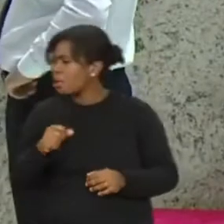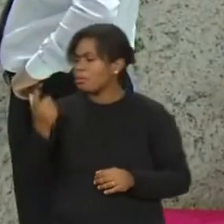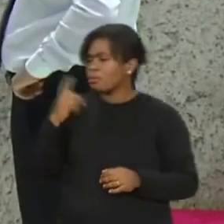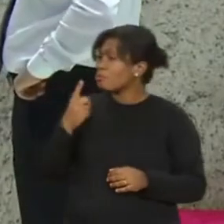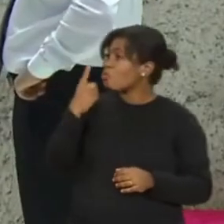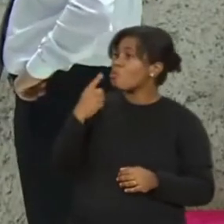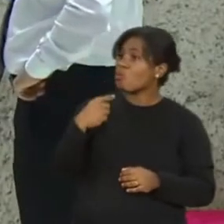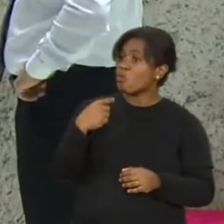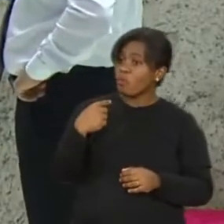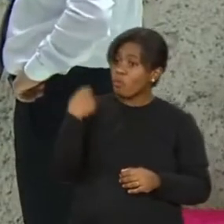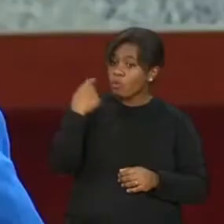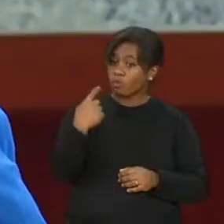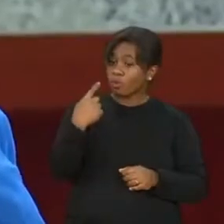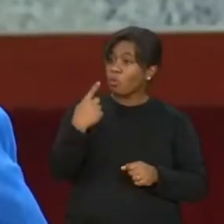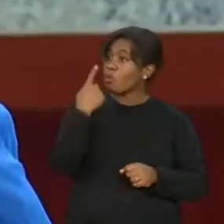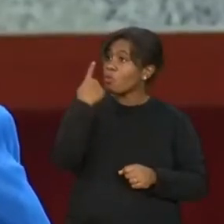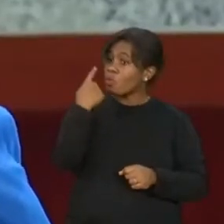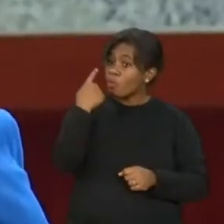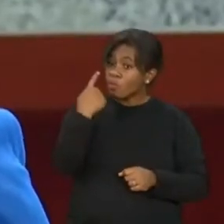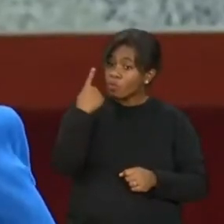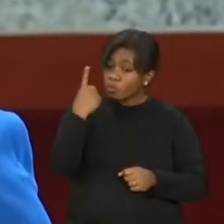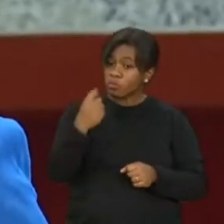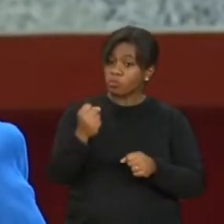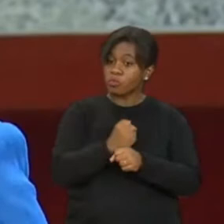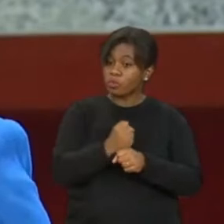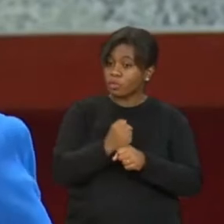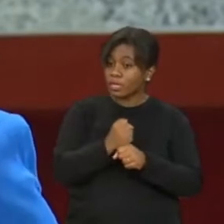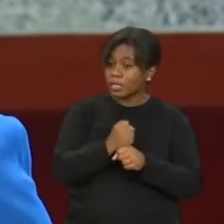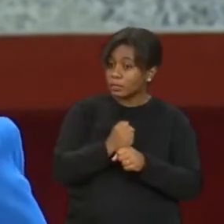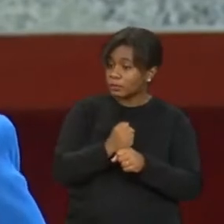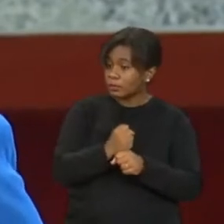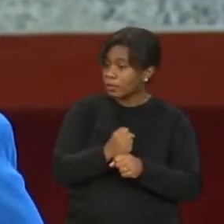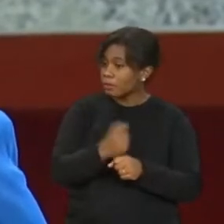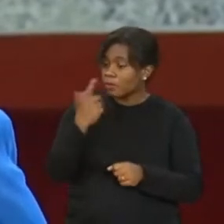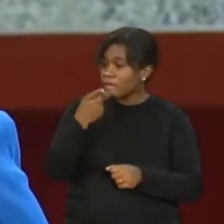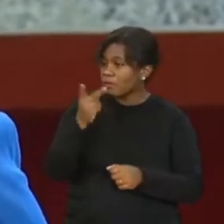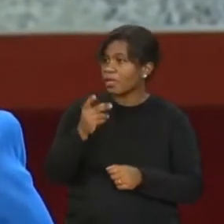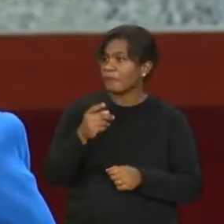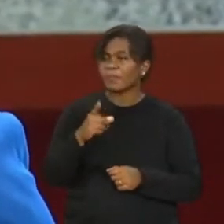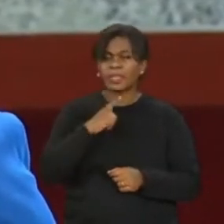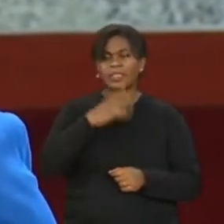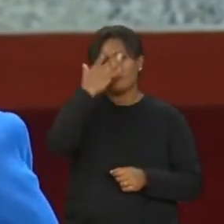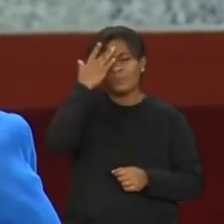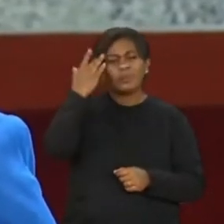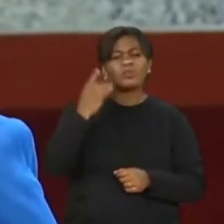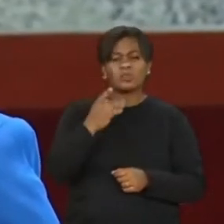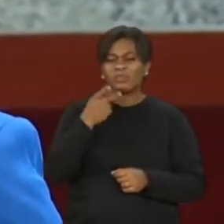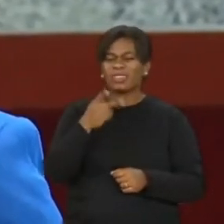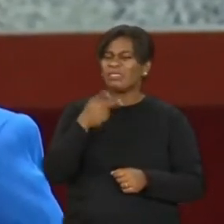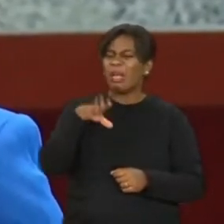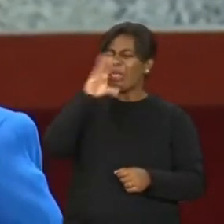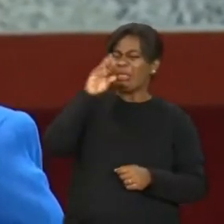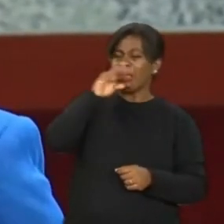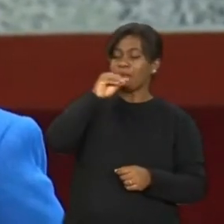bispo. Tem pessoas que falam assim, ah, você fala demais, seria bom que você calasse a boca. Eu nunca pedi pra minha esposa calar a boca, ela ficou